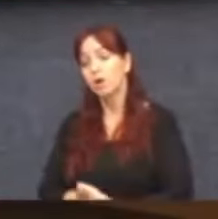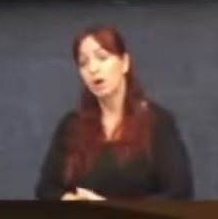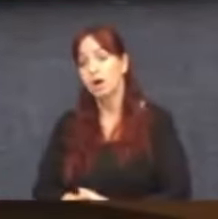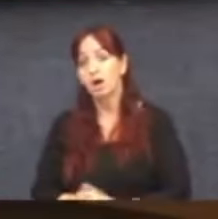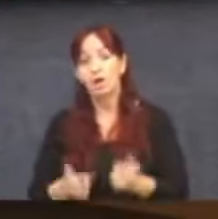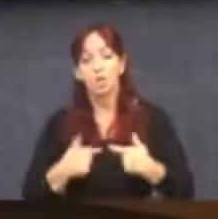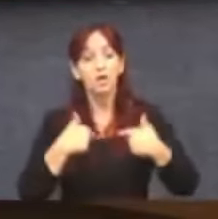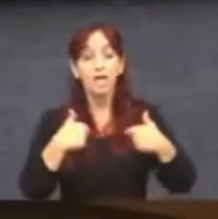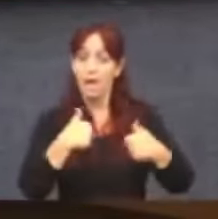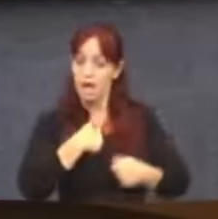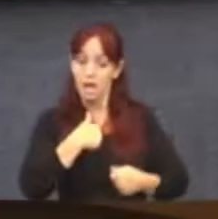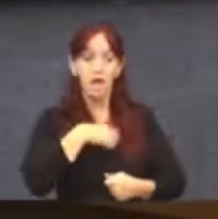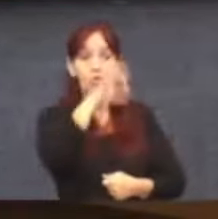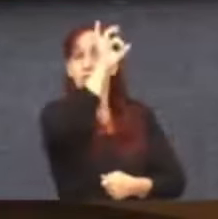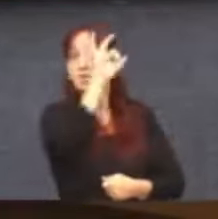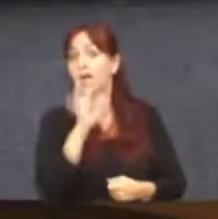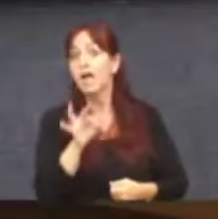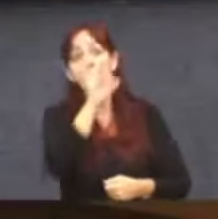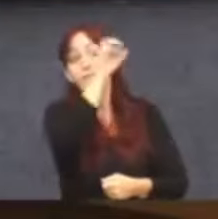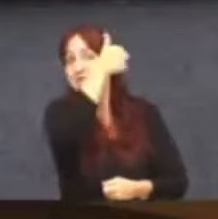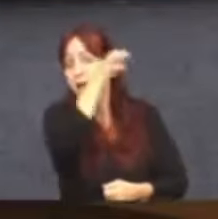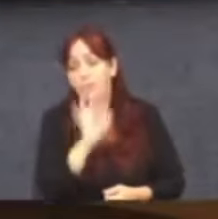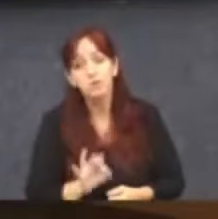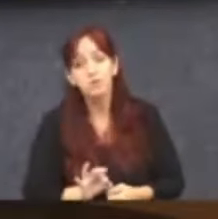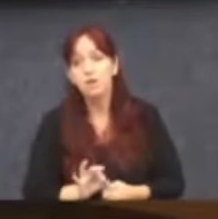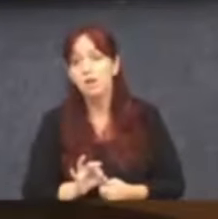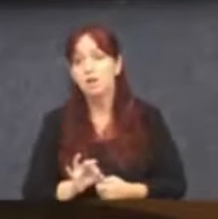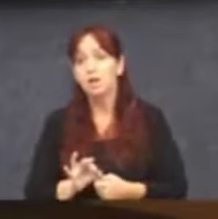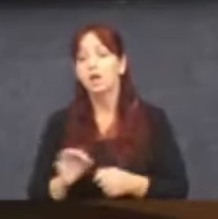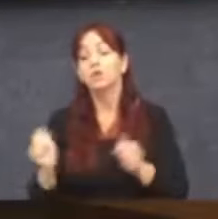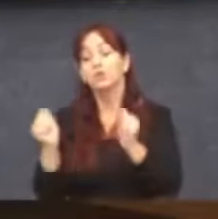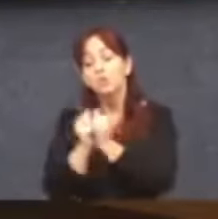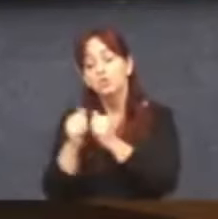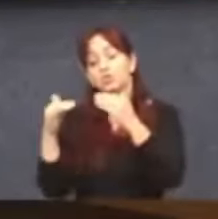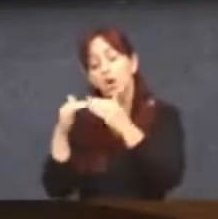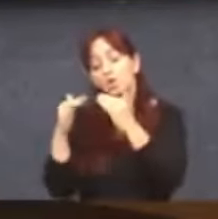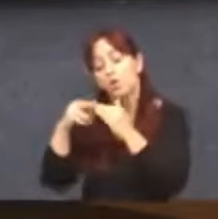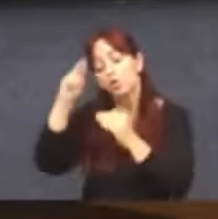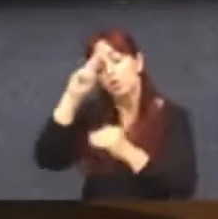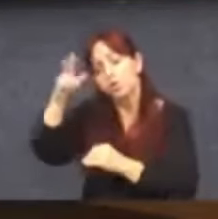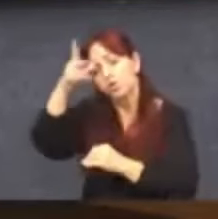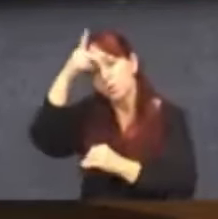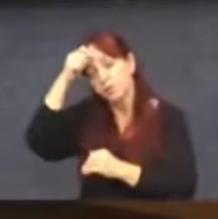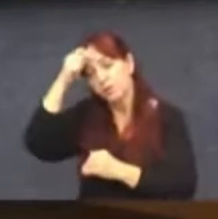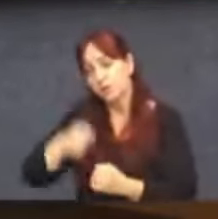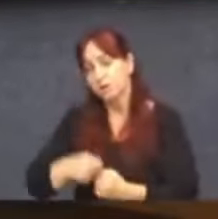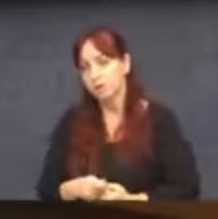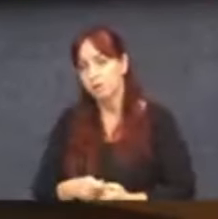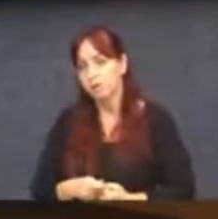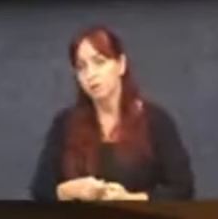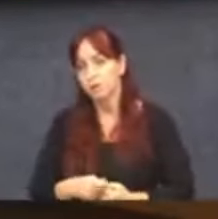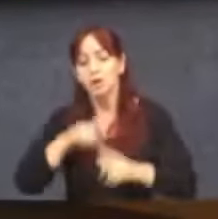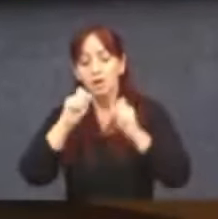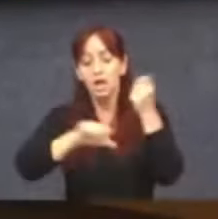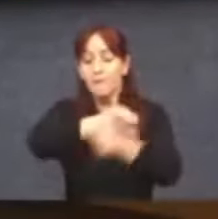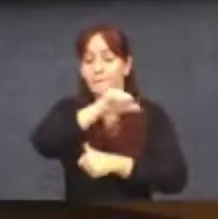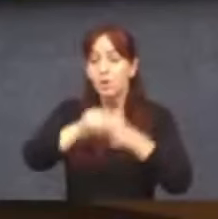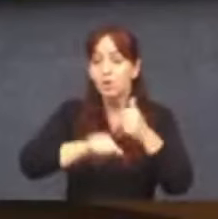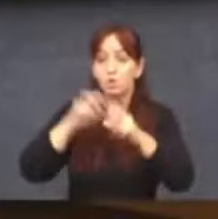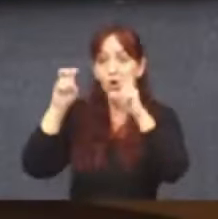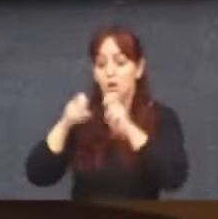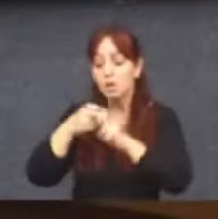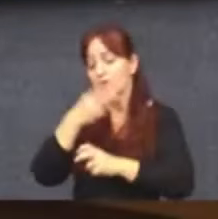% de acordo com o que o senhor defendia há pouco mais de um ano atrás com relação a essa matéria. Quem mudou foi o senhor.